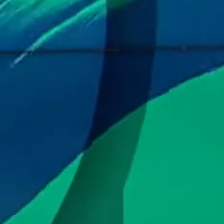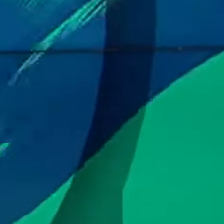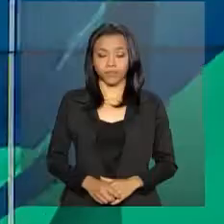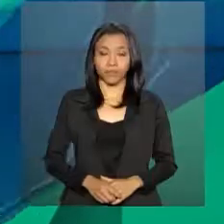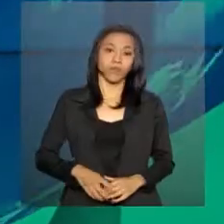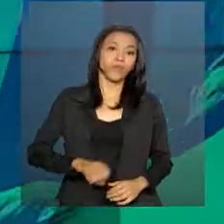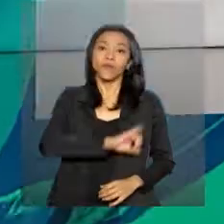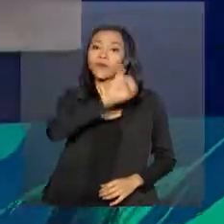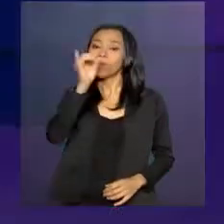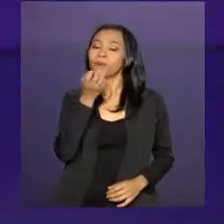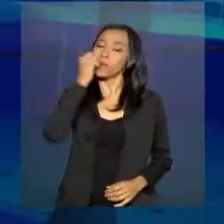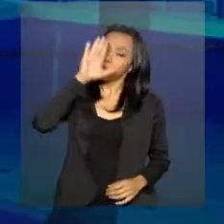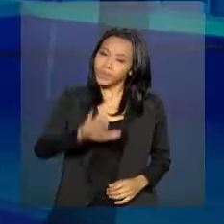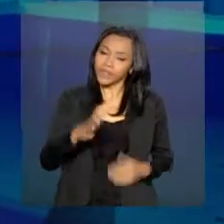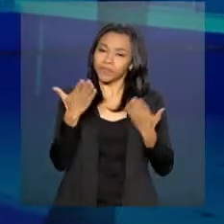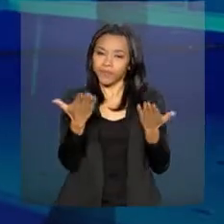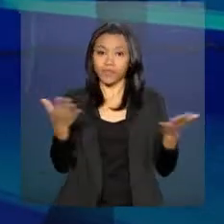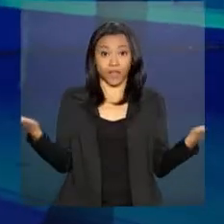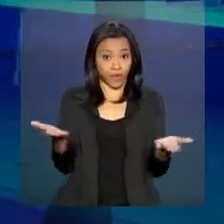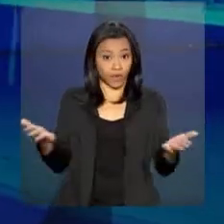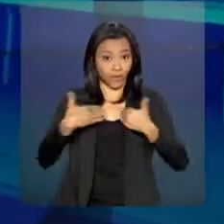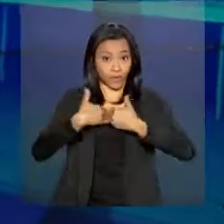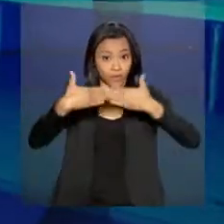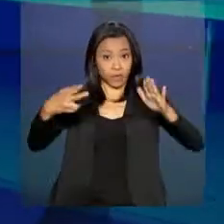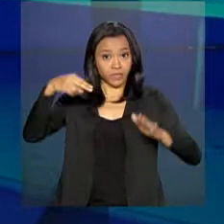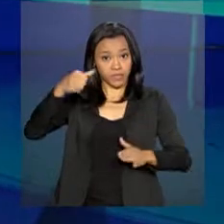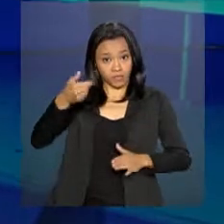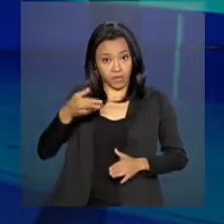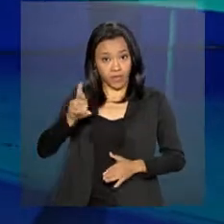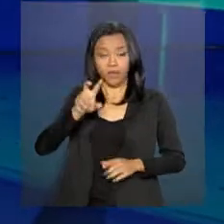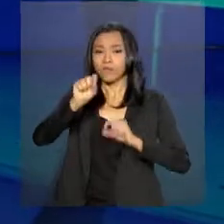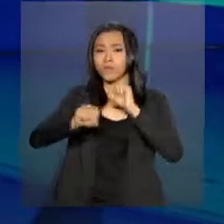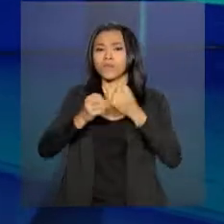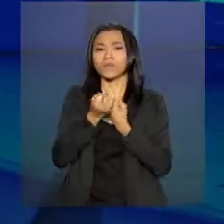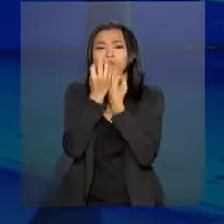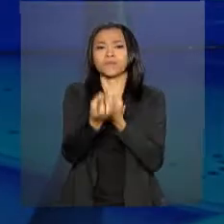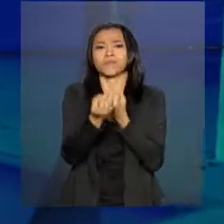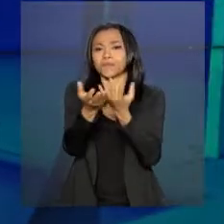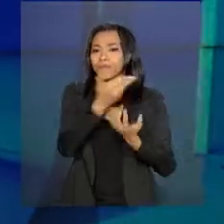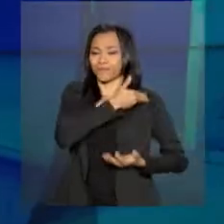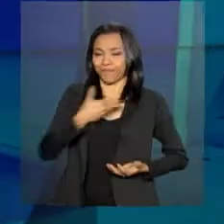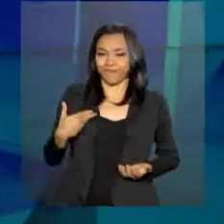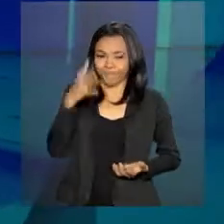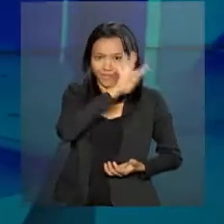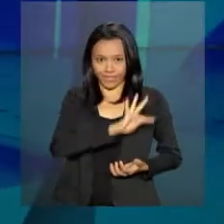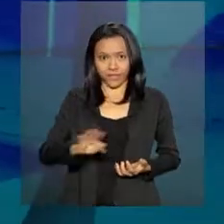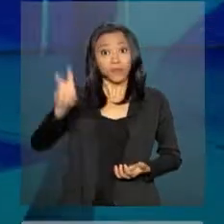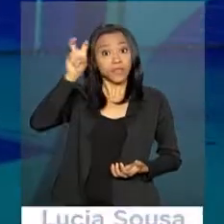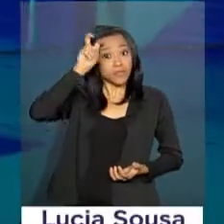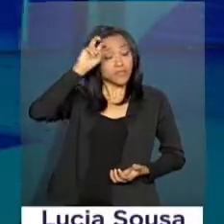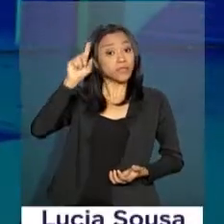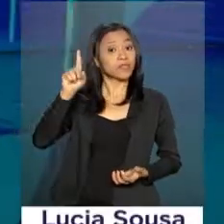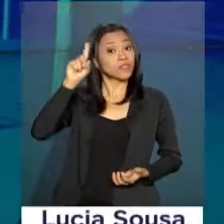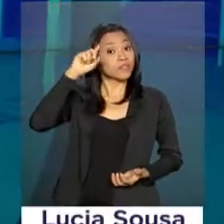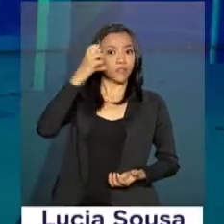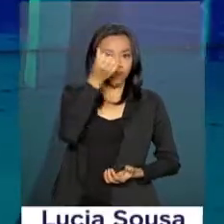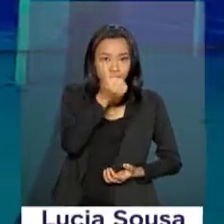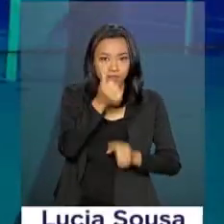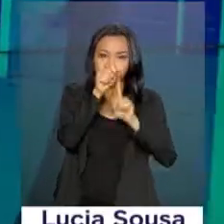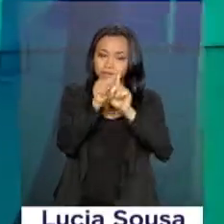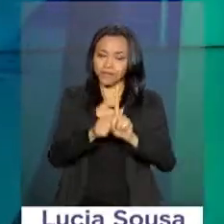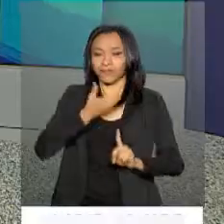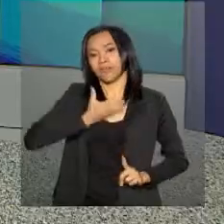Olá, boa tarde pra você. Começa agora o repórter NBR com as notícias do governo federal desta quinta-feira, 6 de